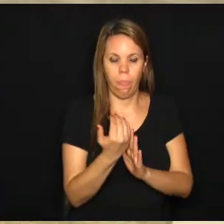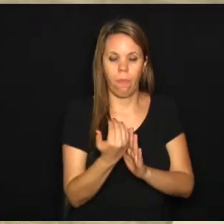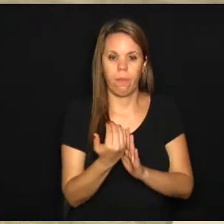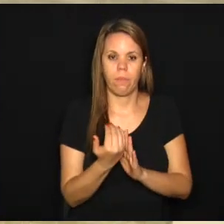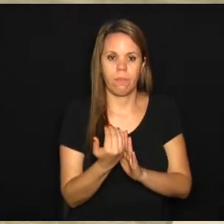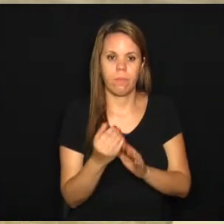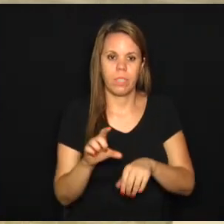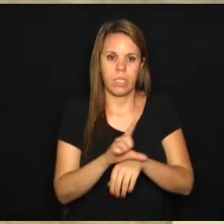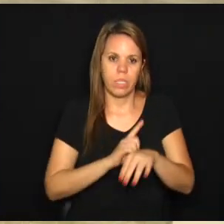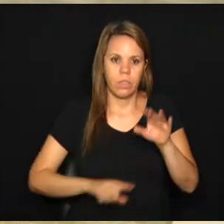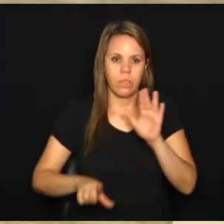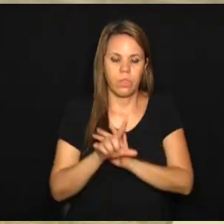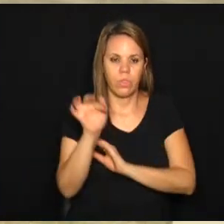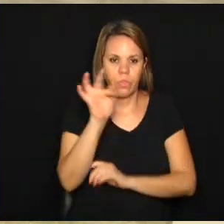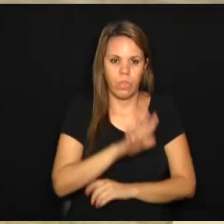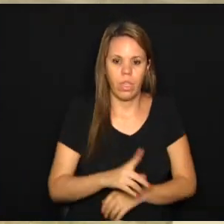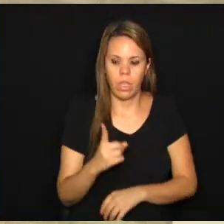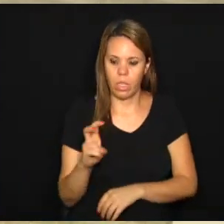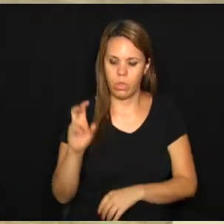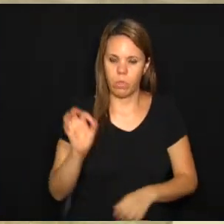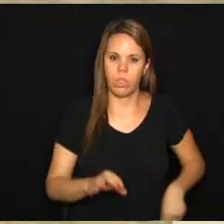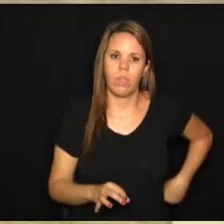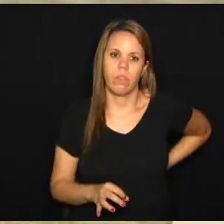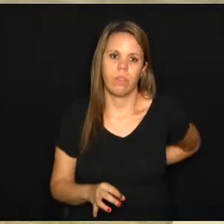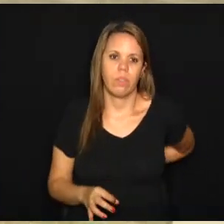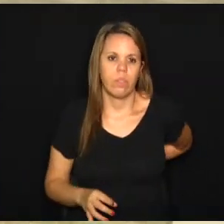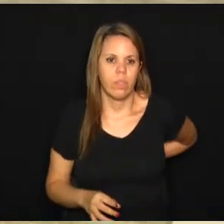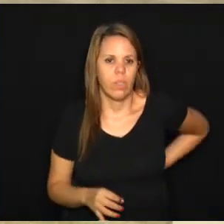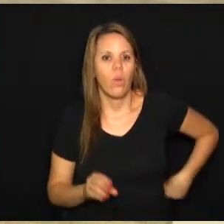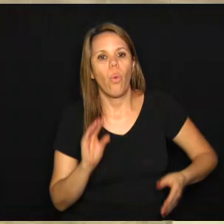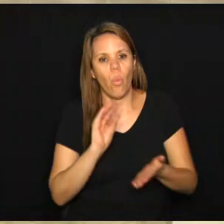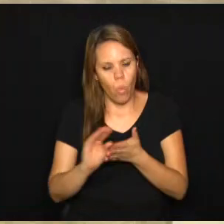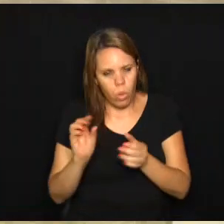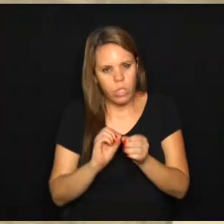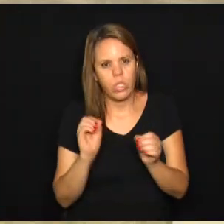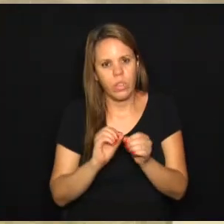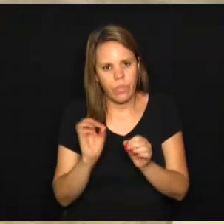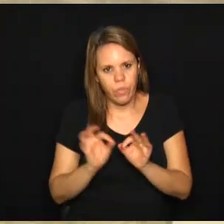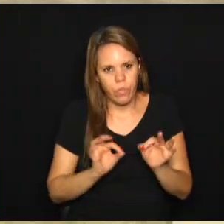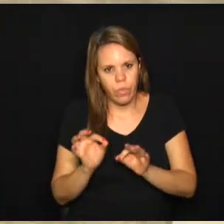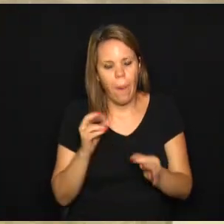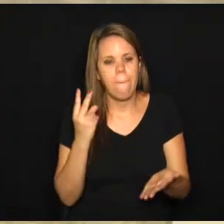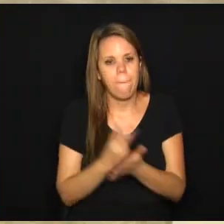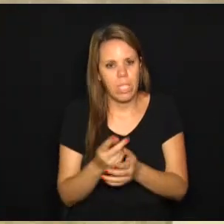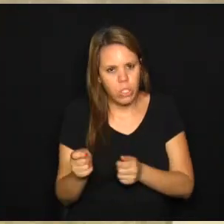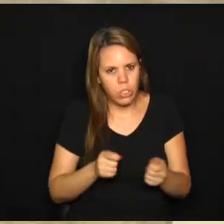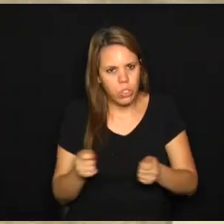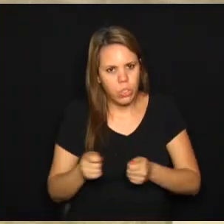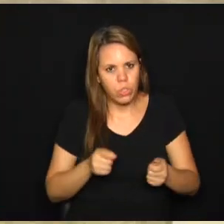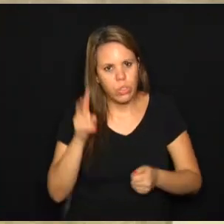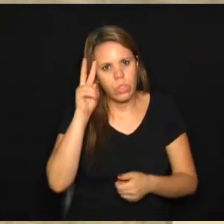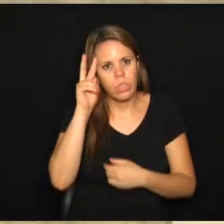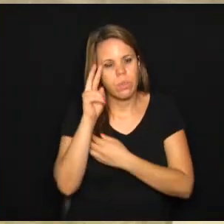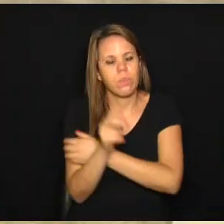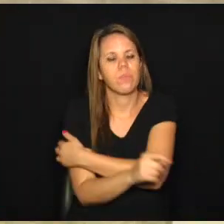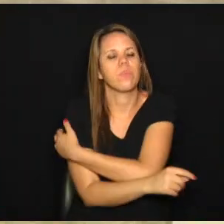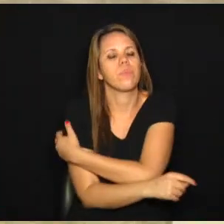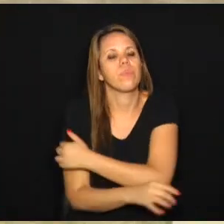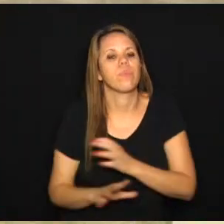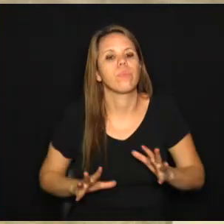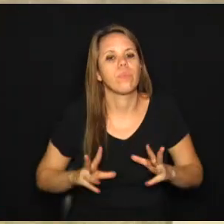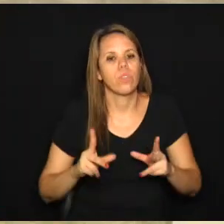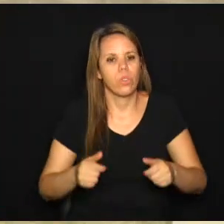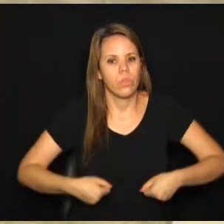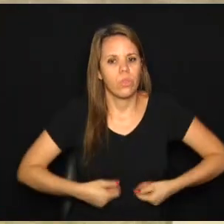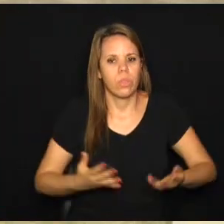na legislação federal, que é de 15%. Então, os investimentos estão sendo feitos, estão sendo mantidos. Lembrando que todo o